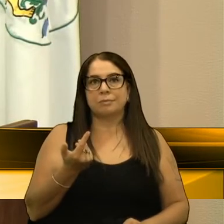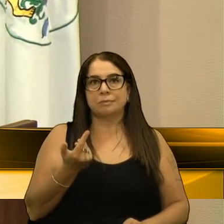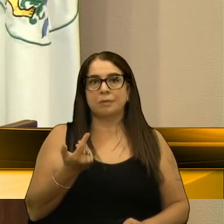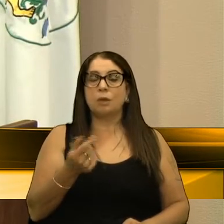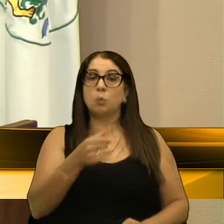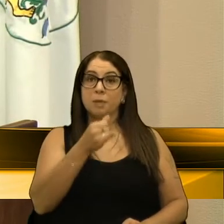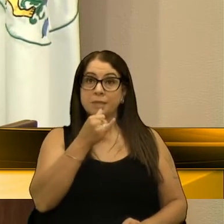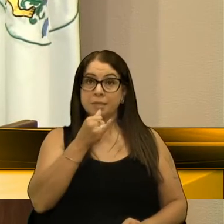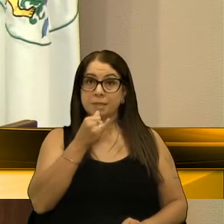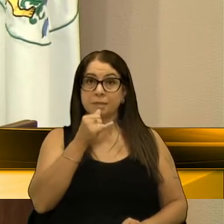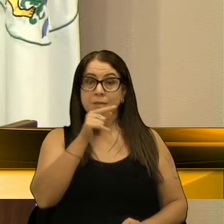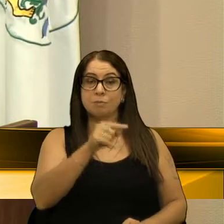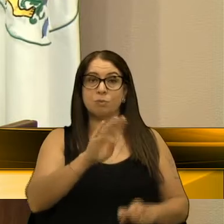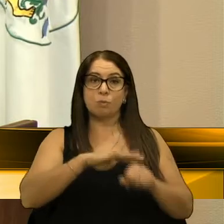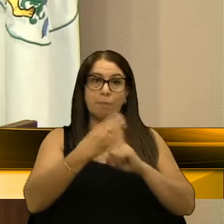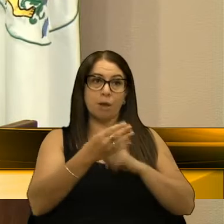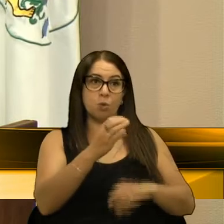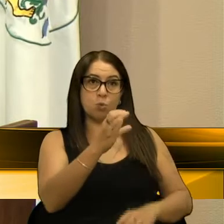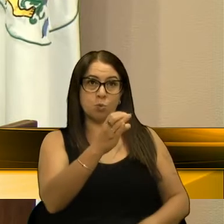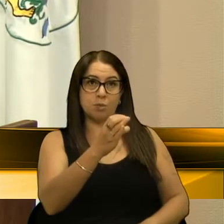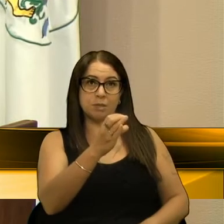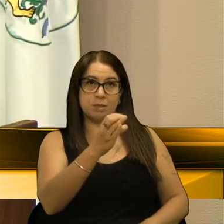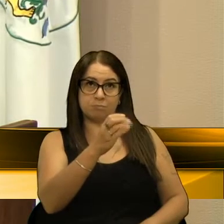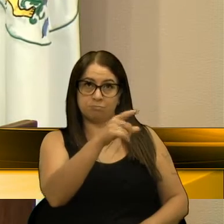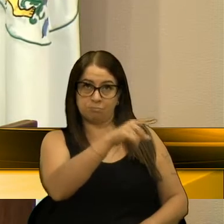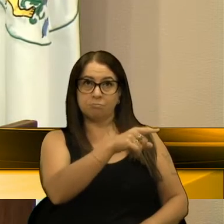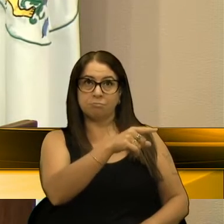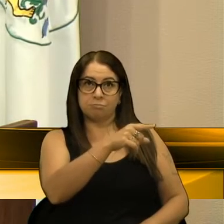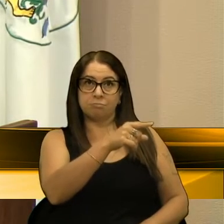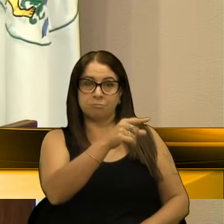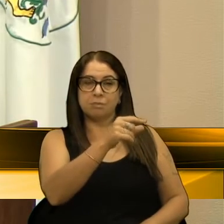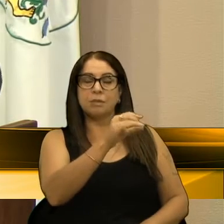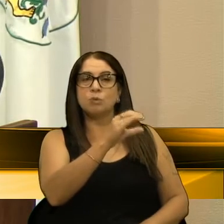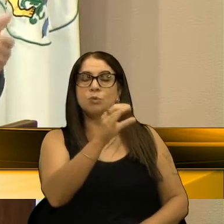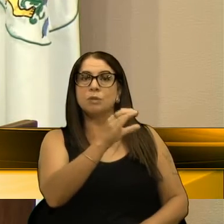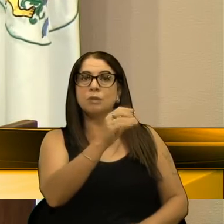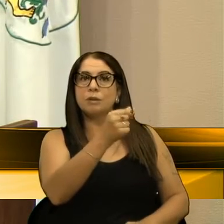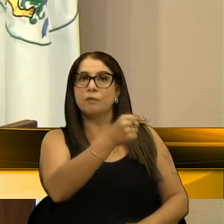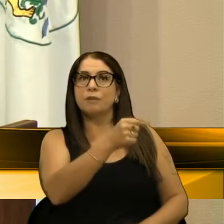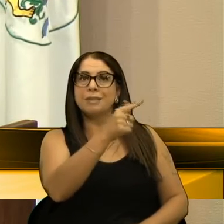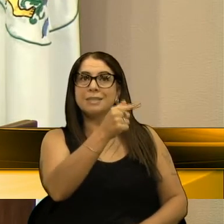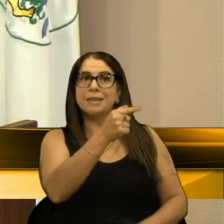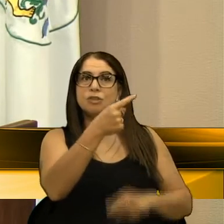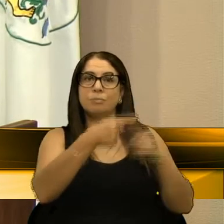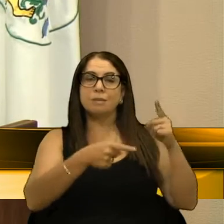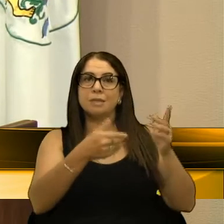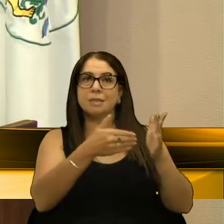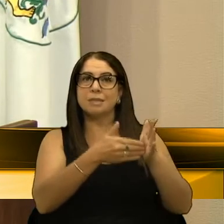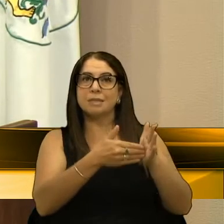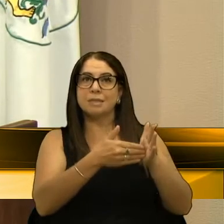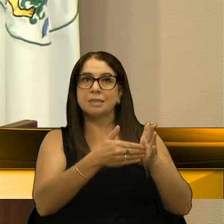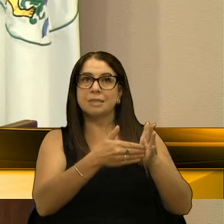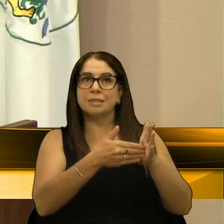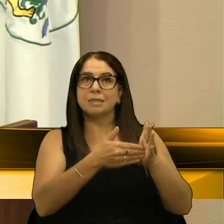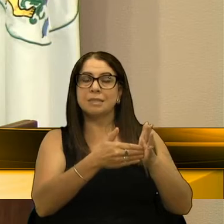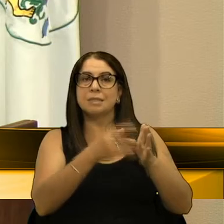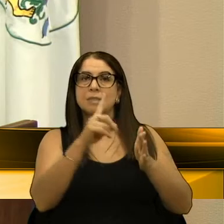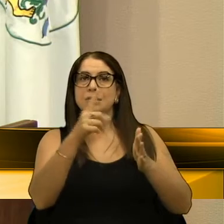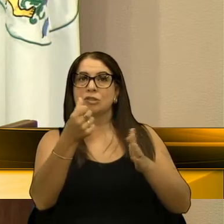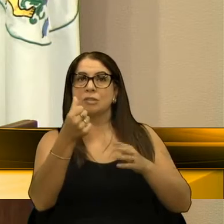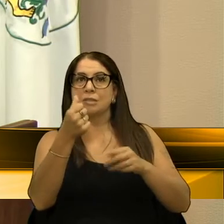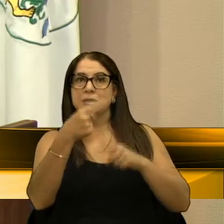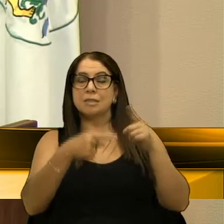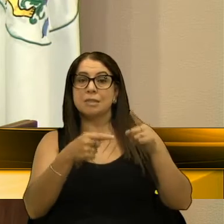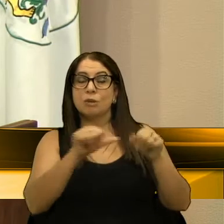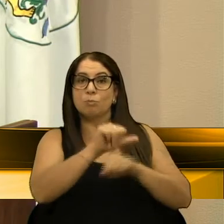o exemplo é o bairro Cruzeiro, que foi estendido o horário das 7h30, ao invés de ser 7h30 às 16h30,